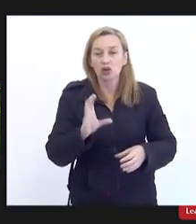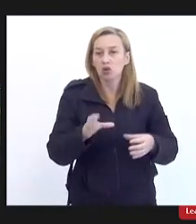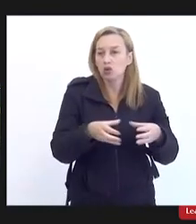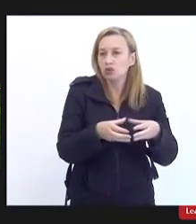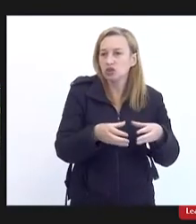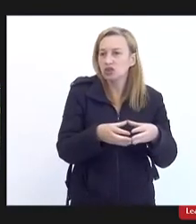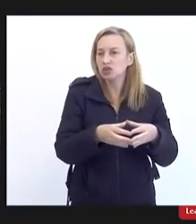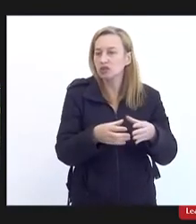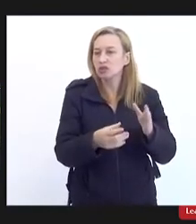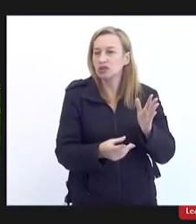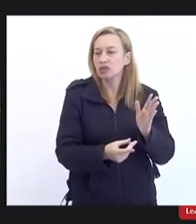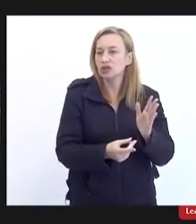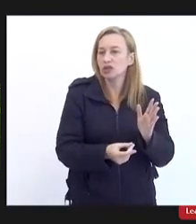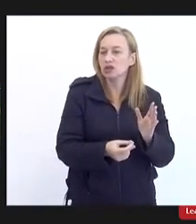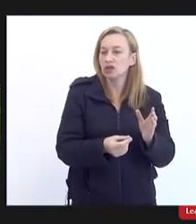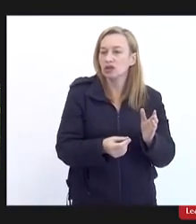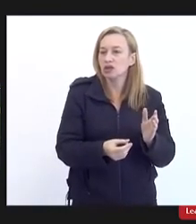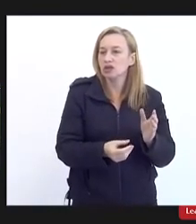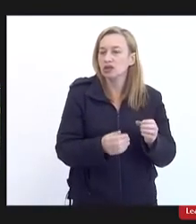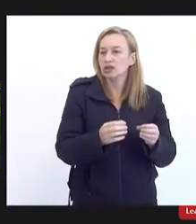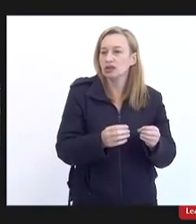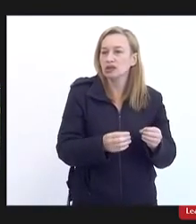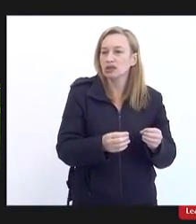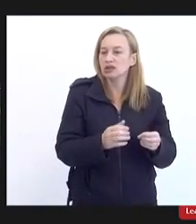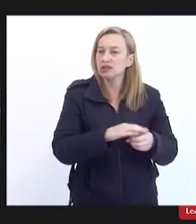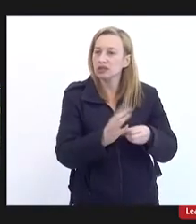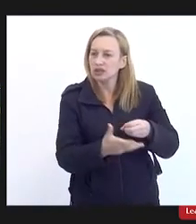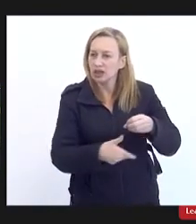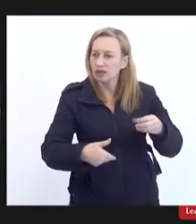básico da da da da da da